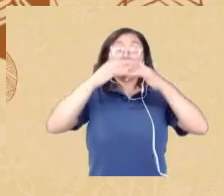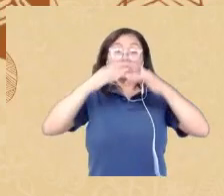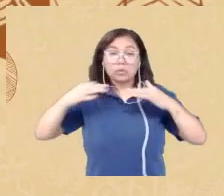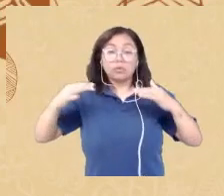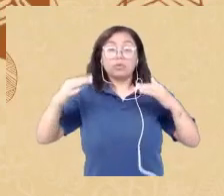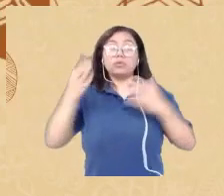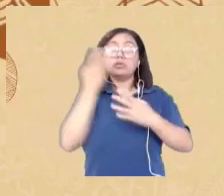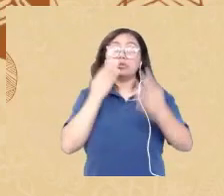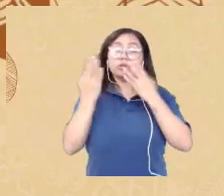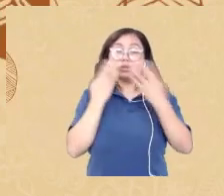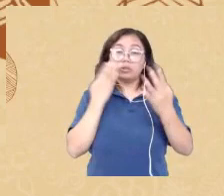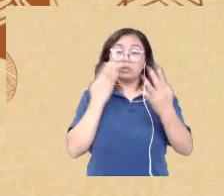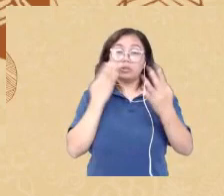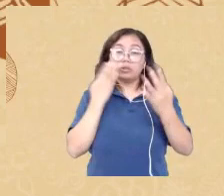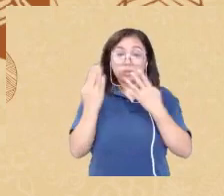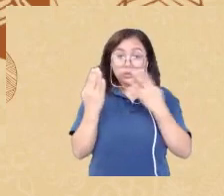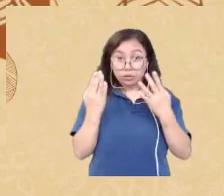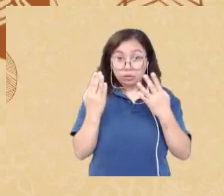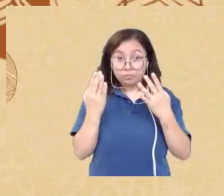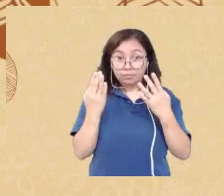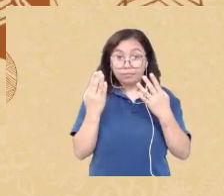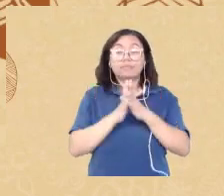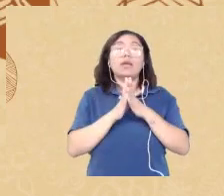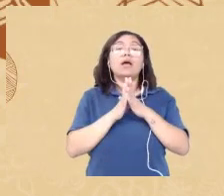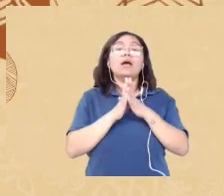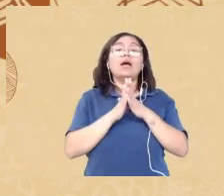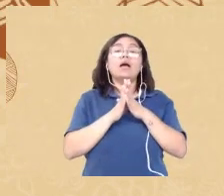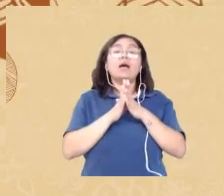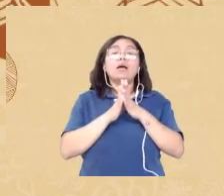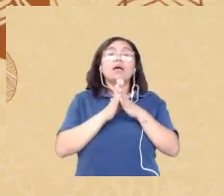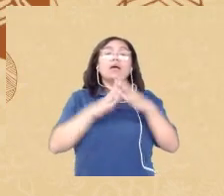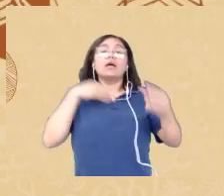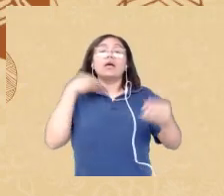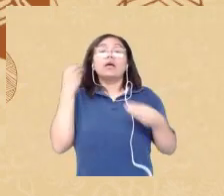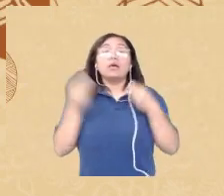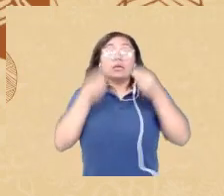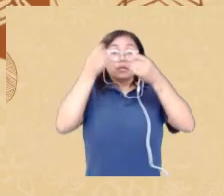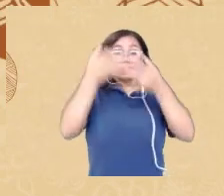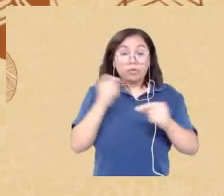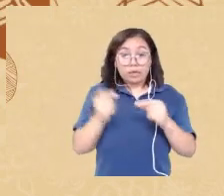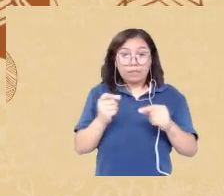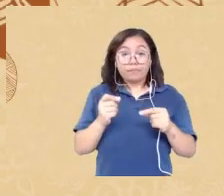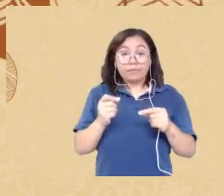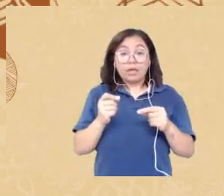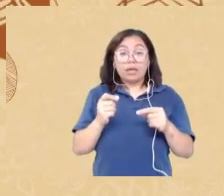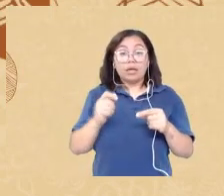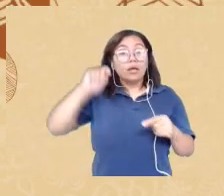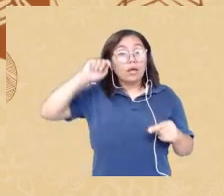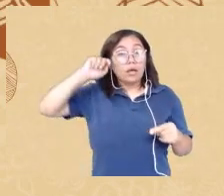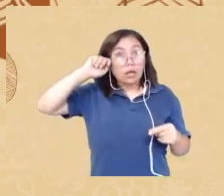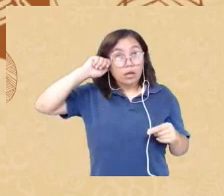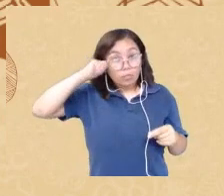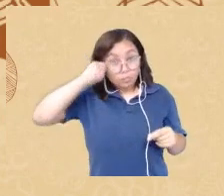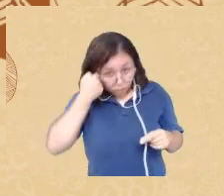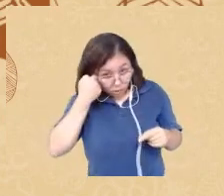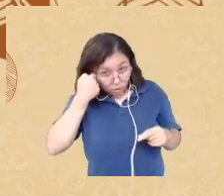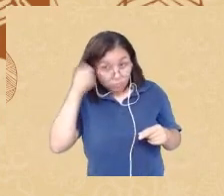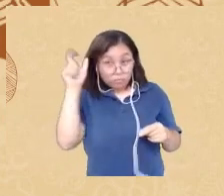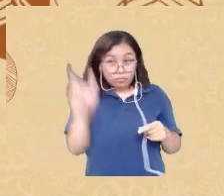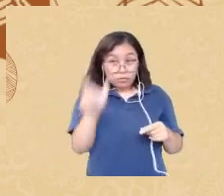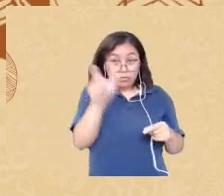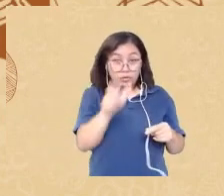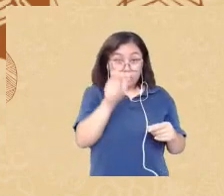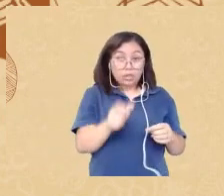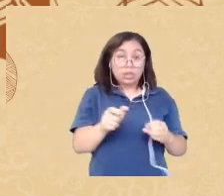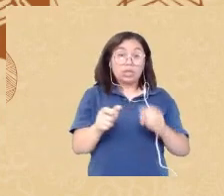estrutura que a branquitude nos apresenta e coloca a população negra indígena como não não lugar não existente